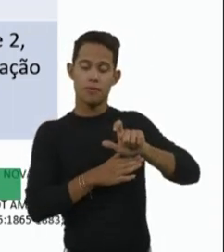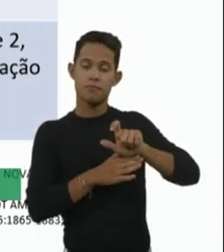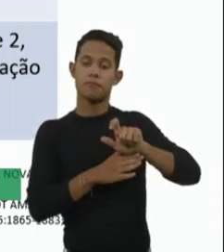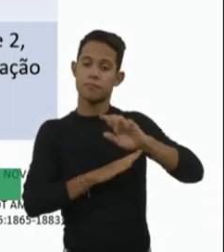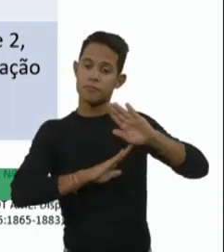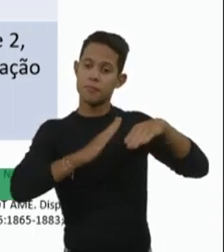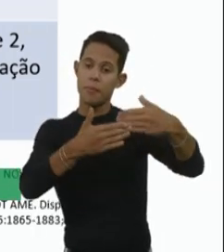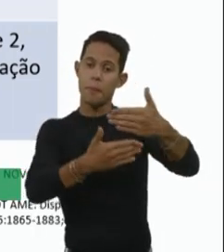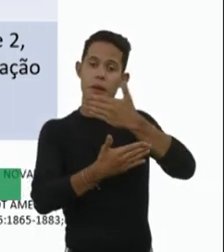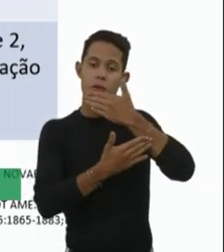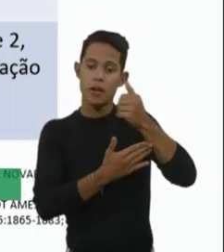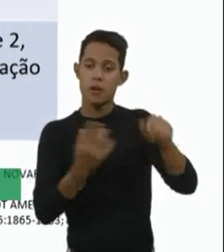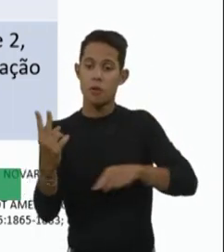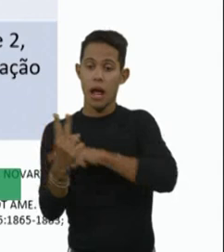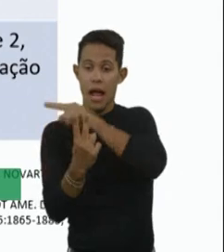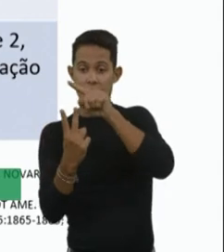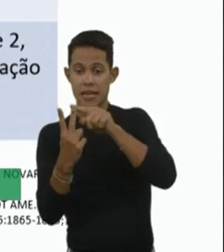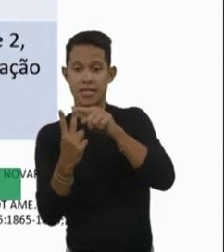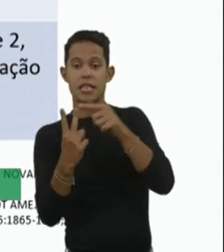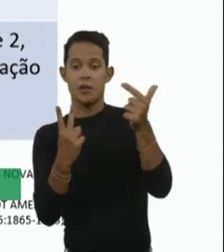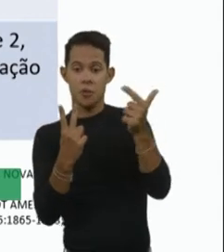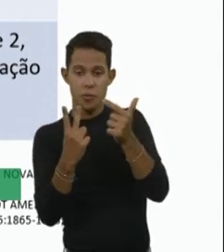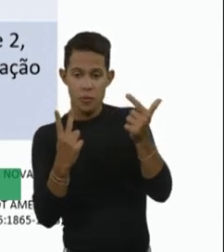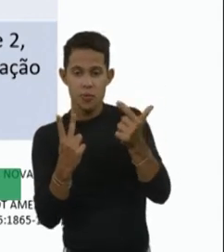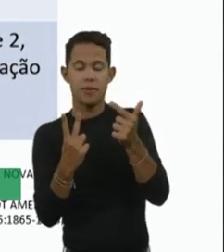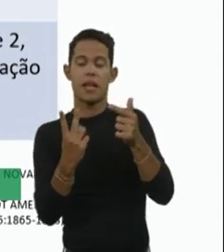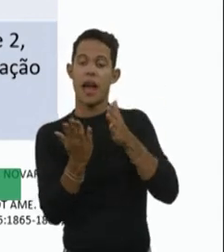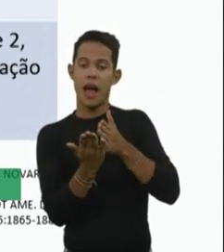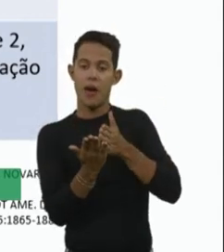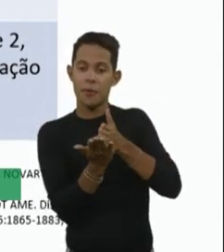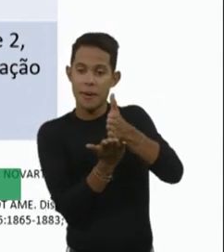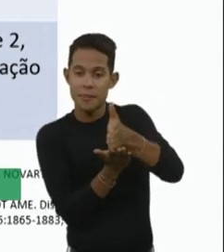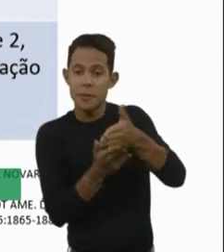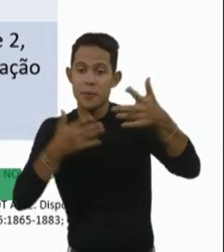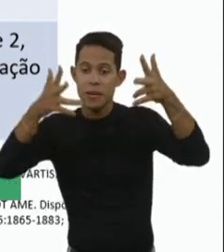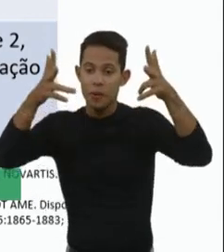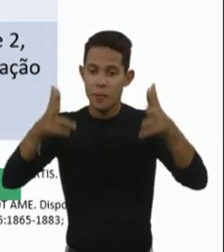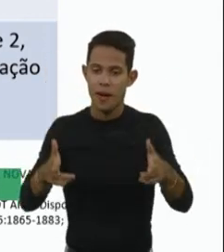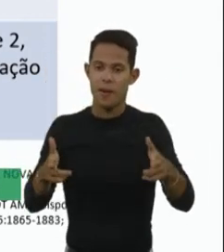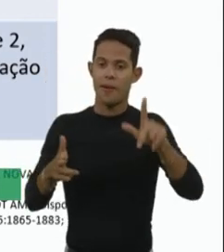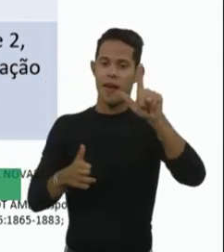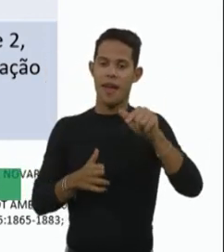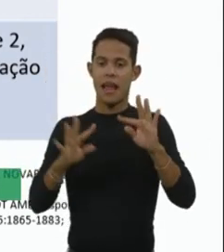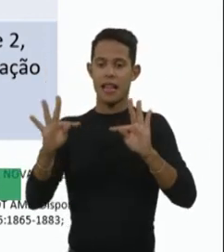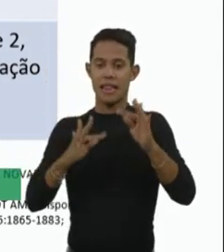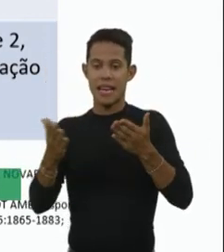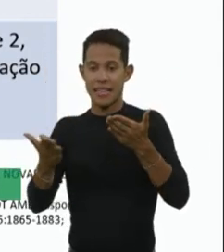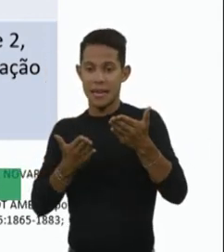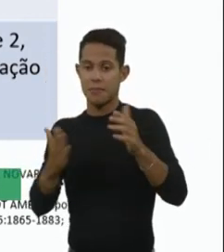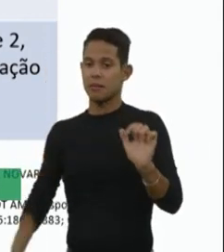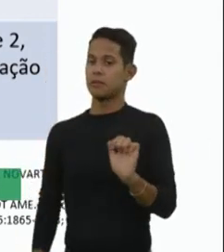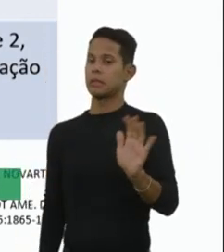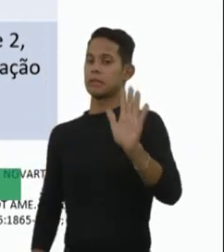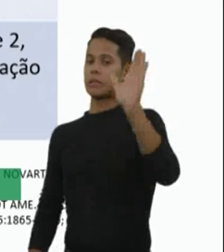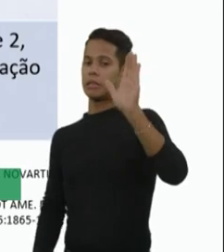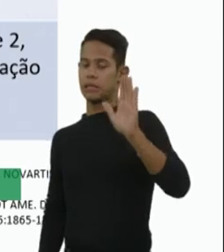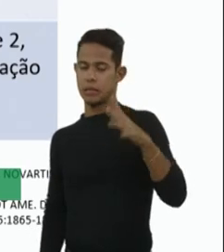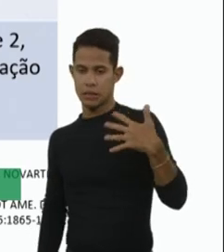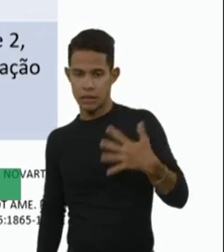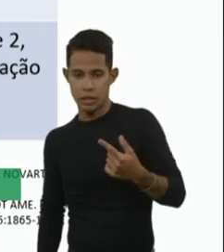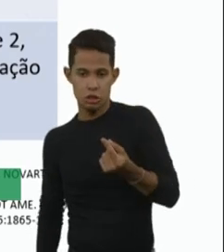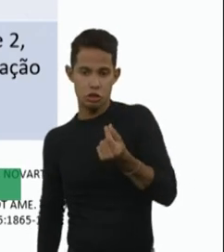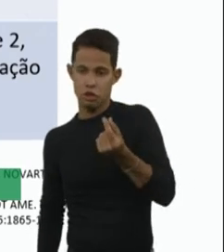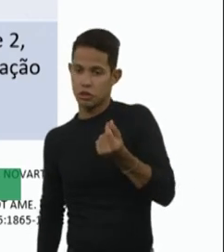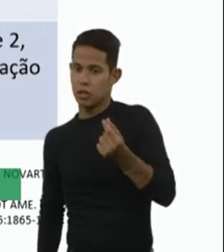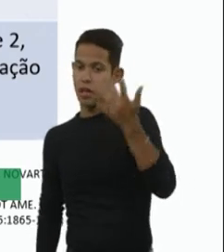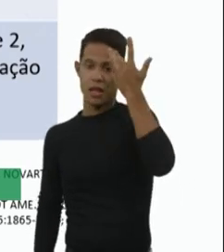eles estão seguindo na mesma curva de melhora, ou seja, não estamos falando de tratamentos extremamente caros que a gente não sabe